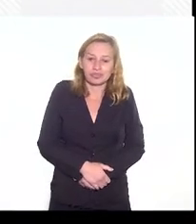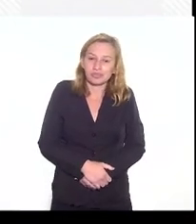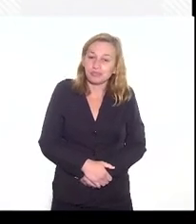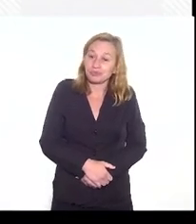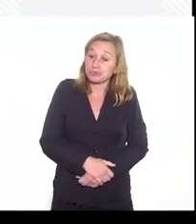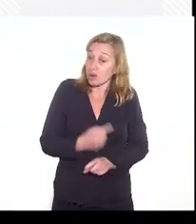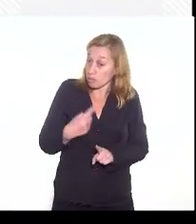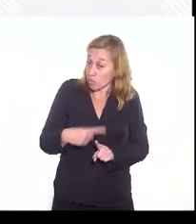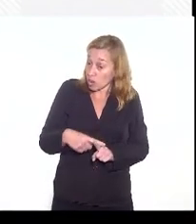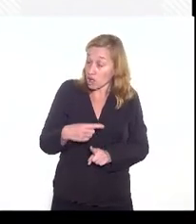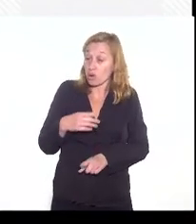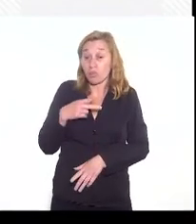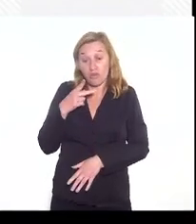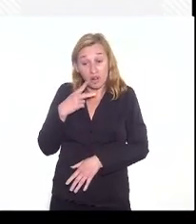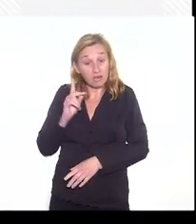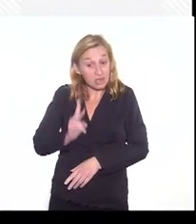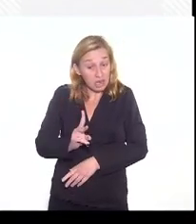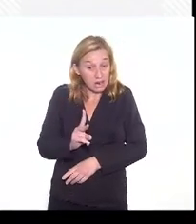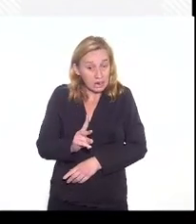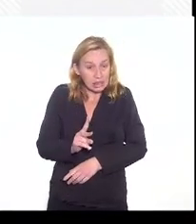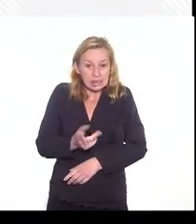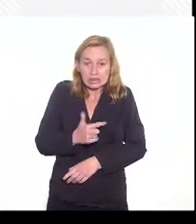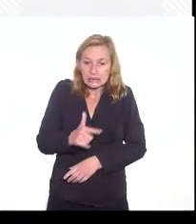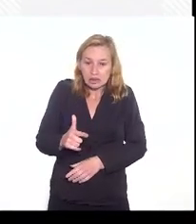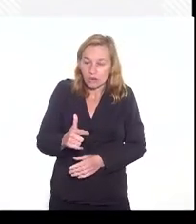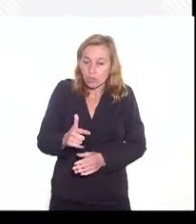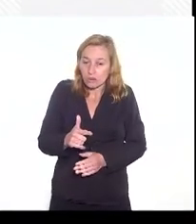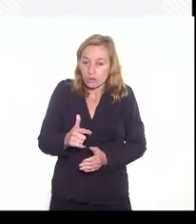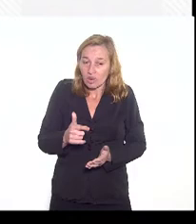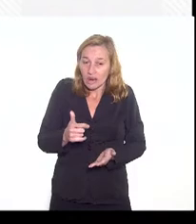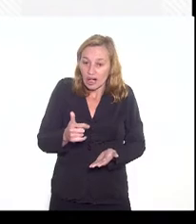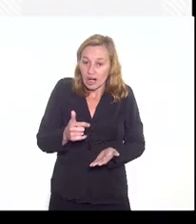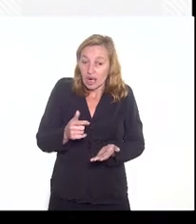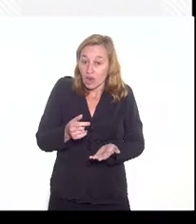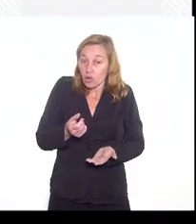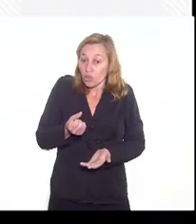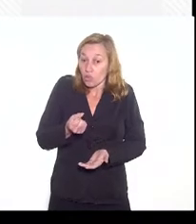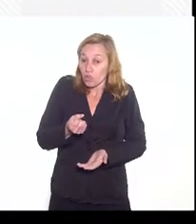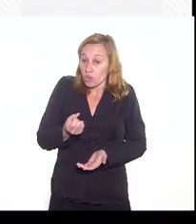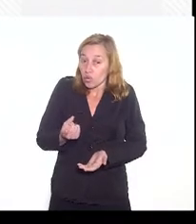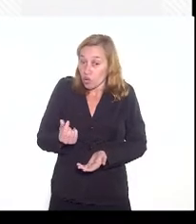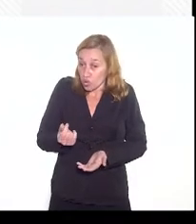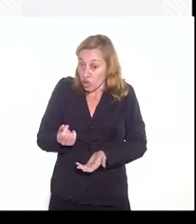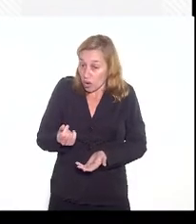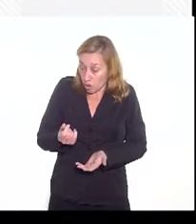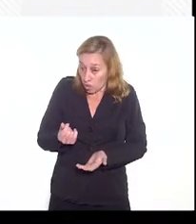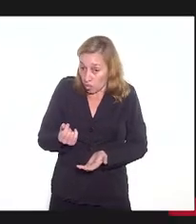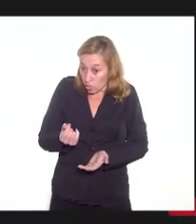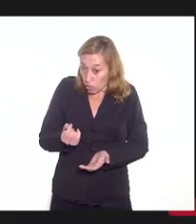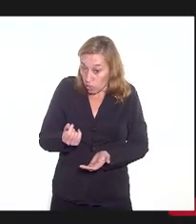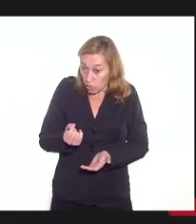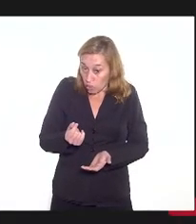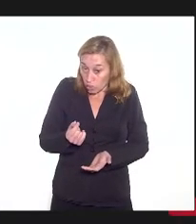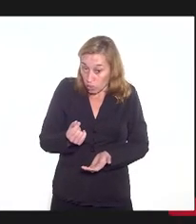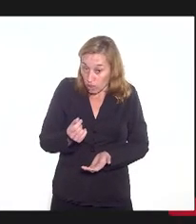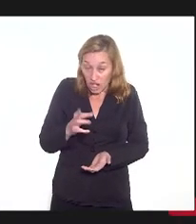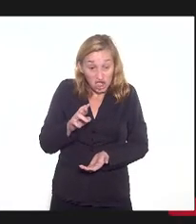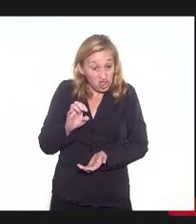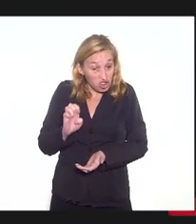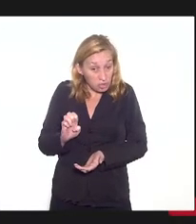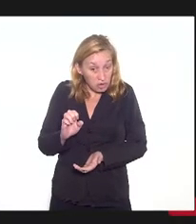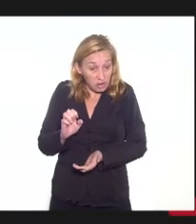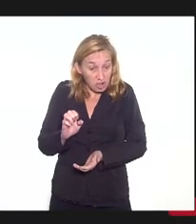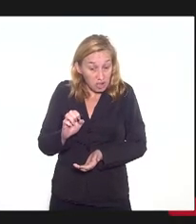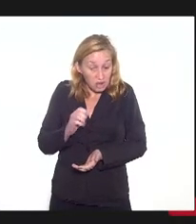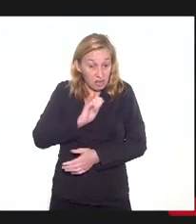porque, como eu sempre falo, senão a conta vai cair, a conta desse regime de recuperação fiscal vai cair